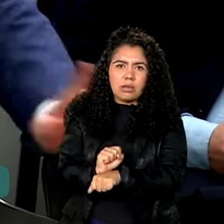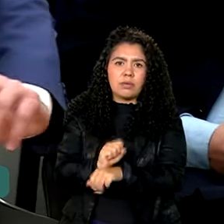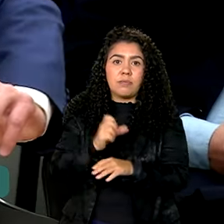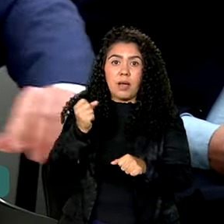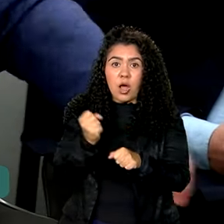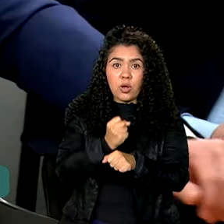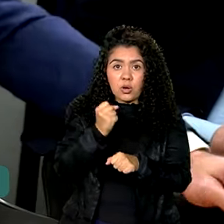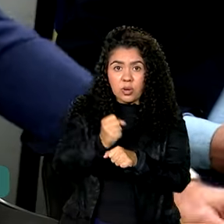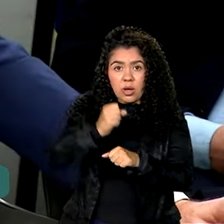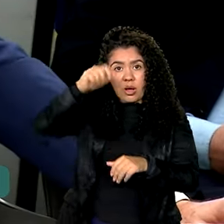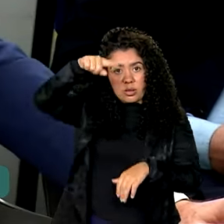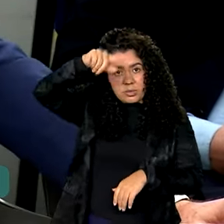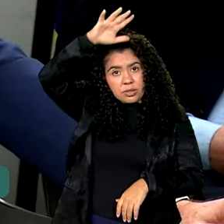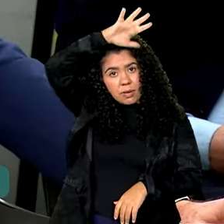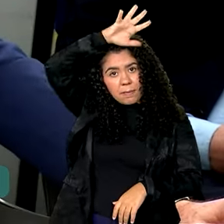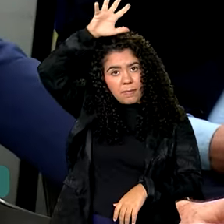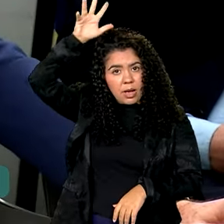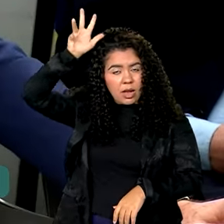até Boa Vista.